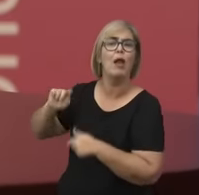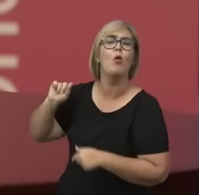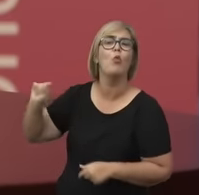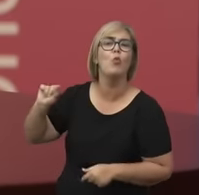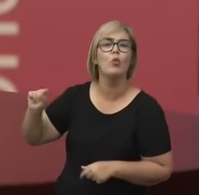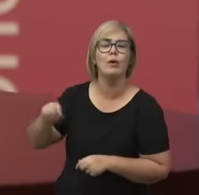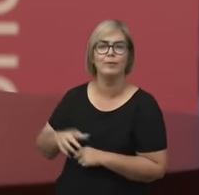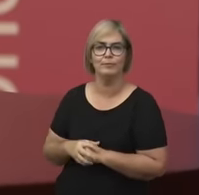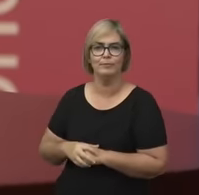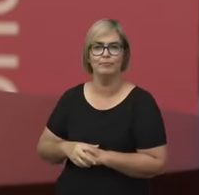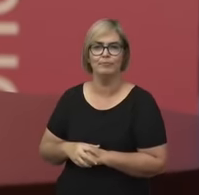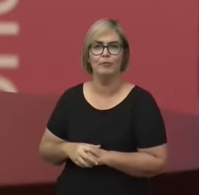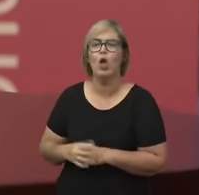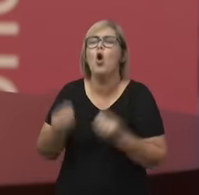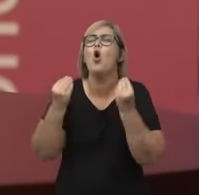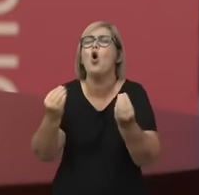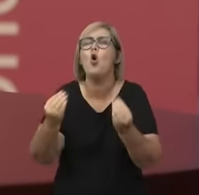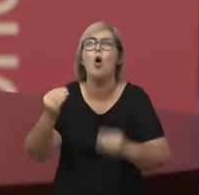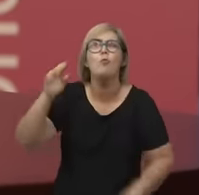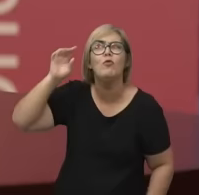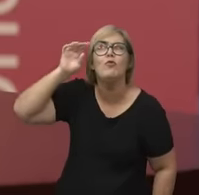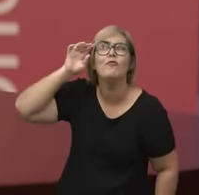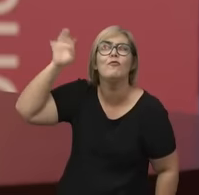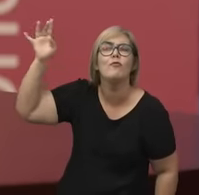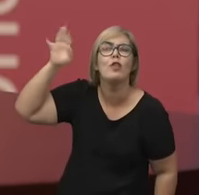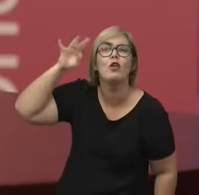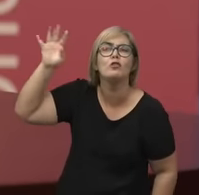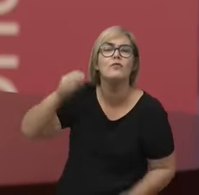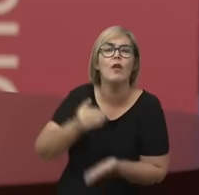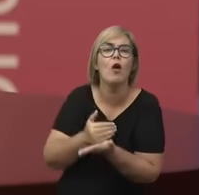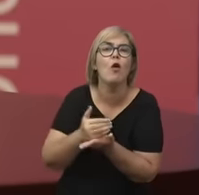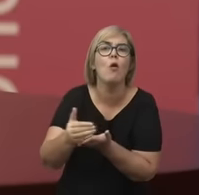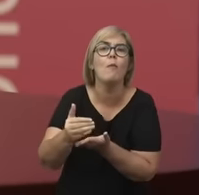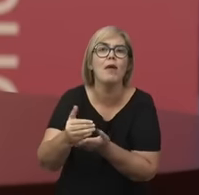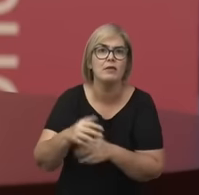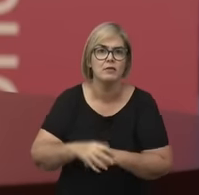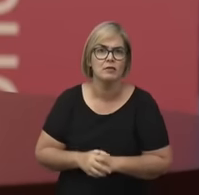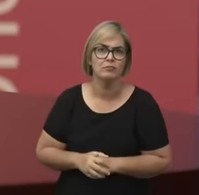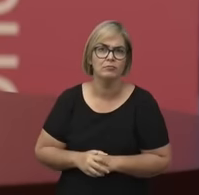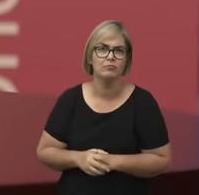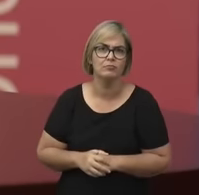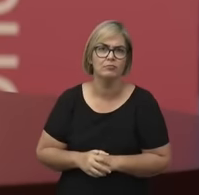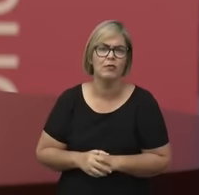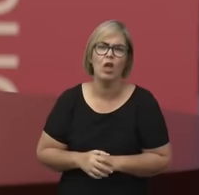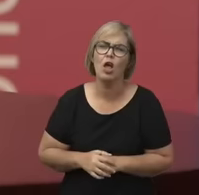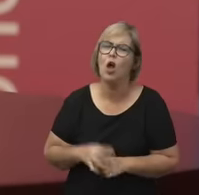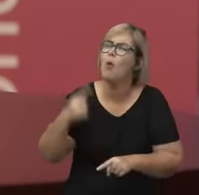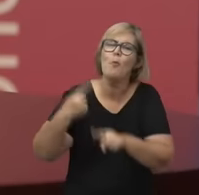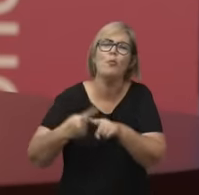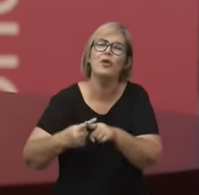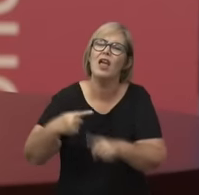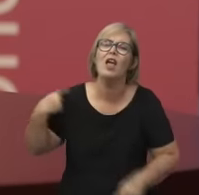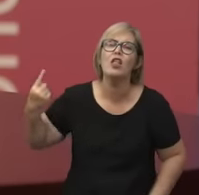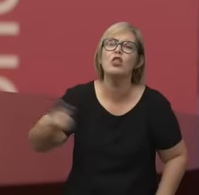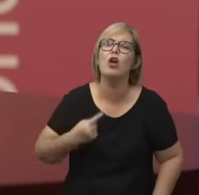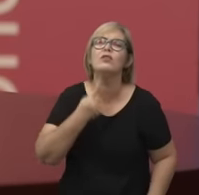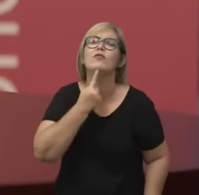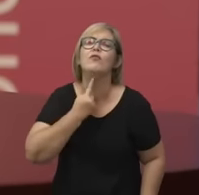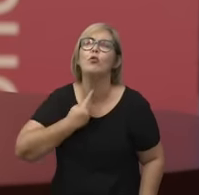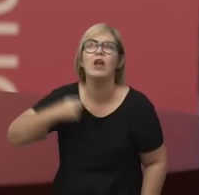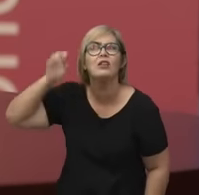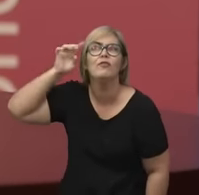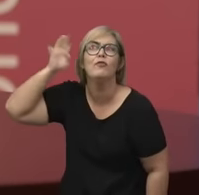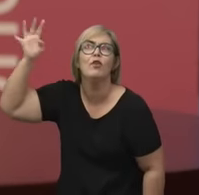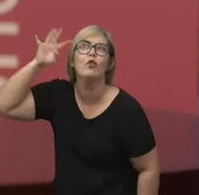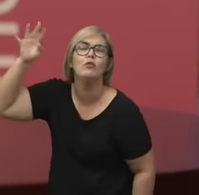Como é que a filosofia começa? Como é que a gente começa a filosofar? Por que a gente filosofa? E a resposta tradicional